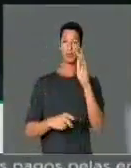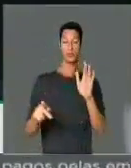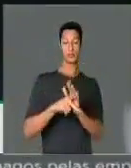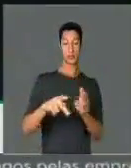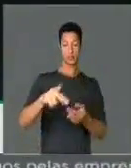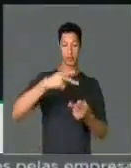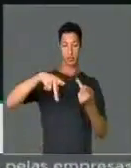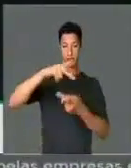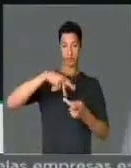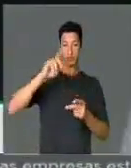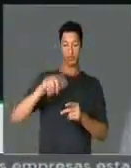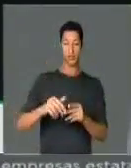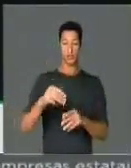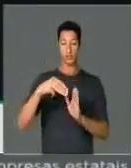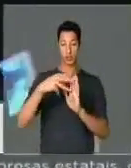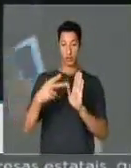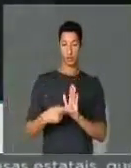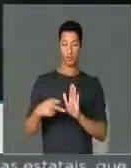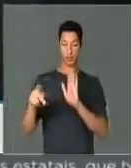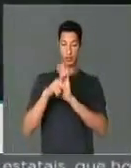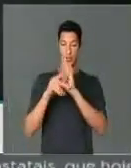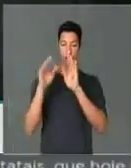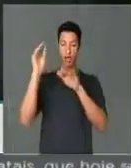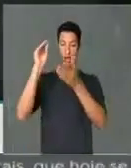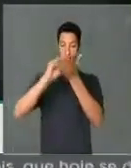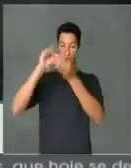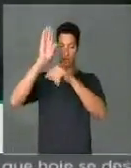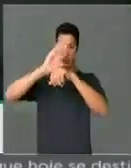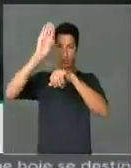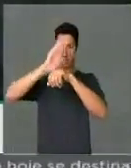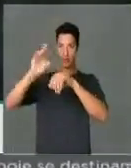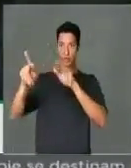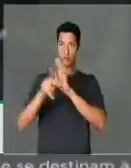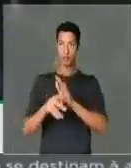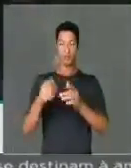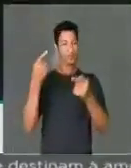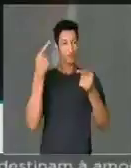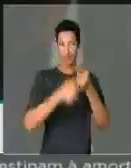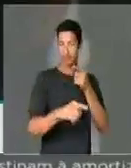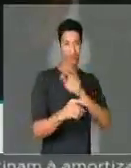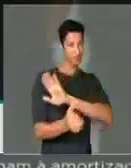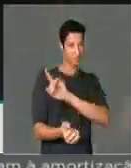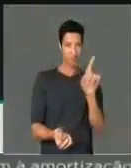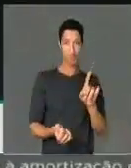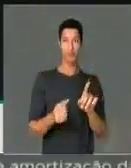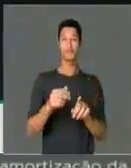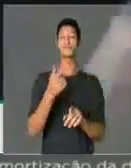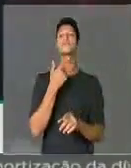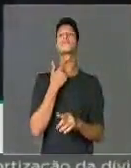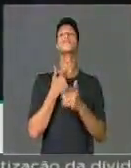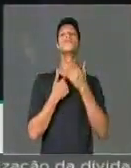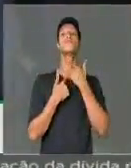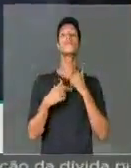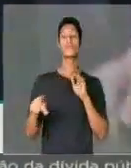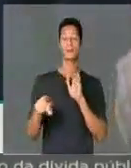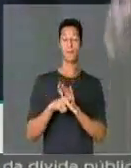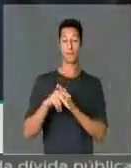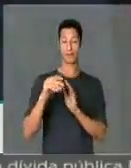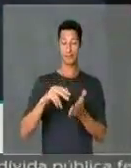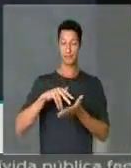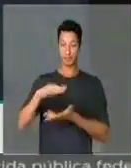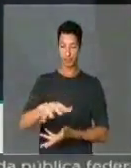planeta. Essa medida provisória inconstitucional vai na contramão do bom senso, da